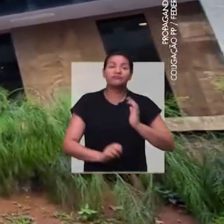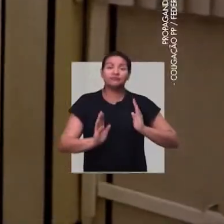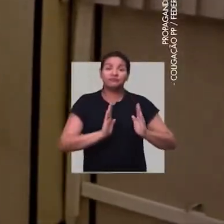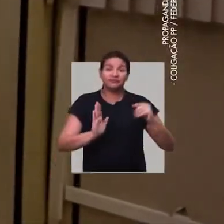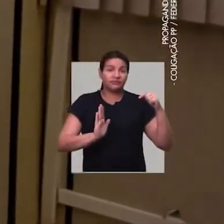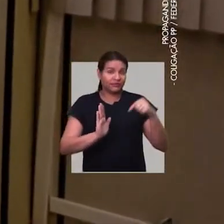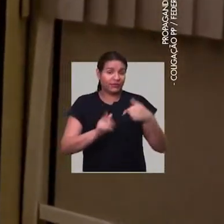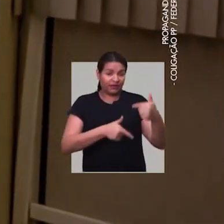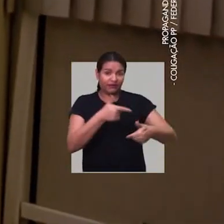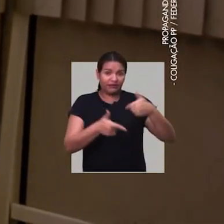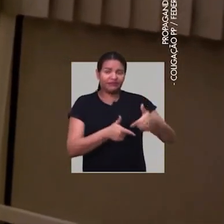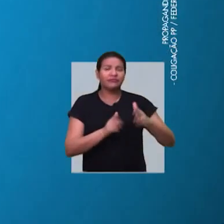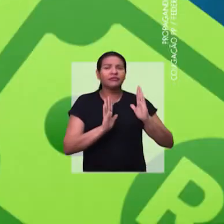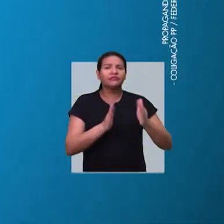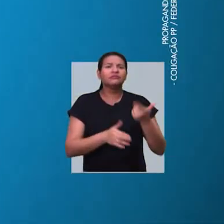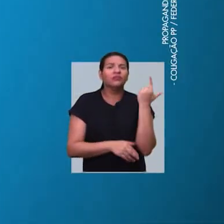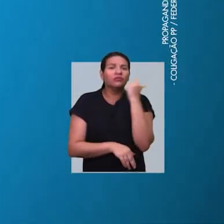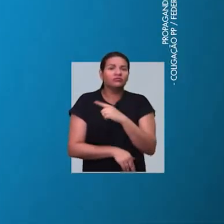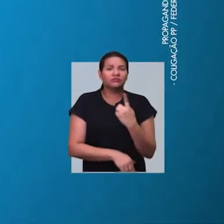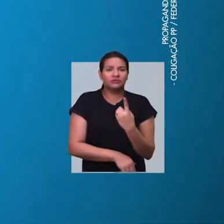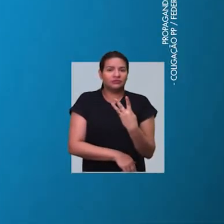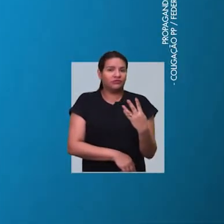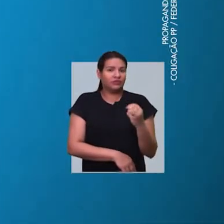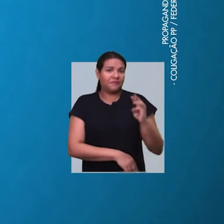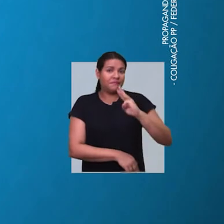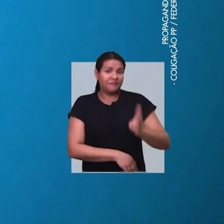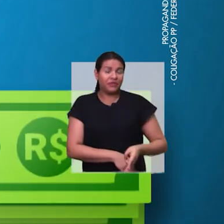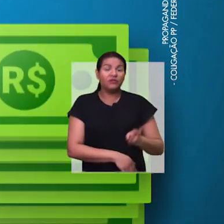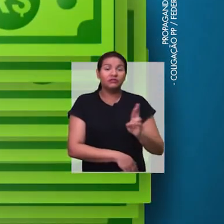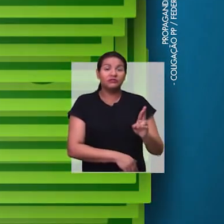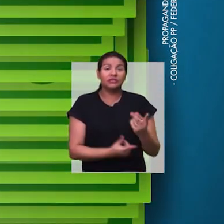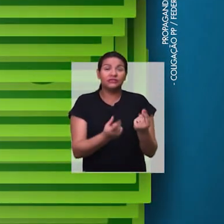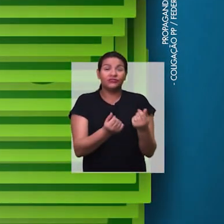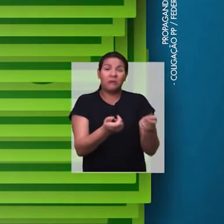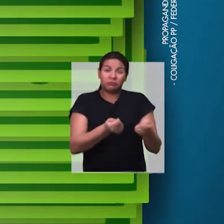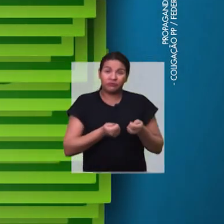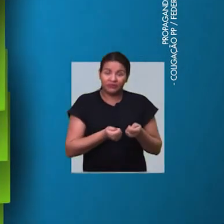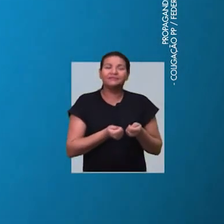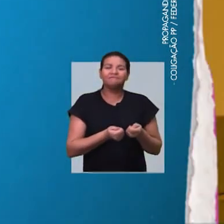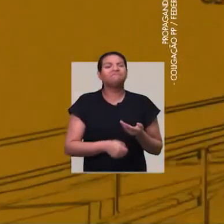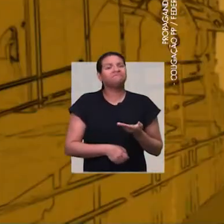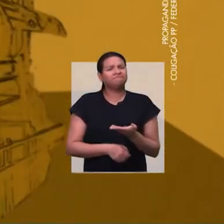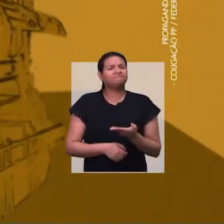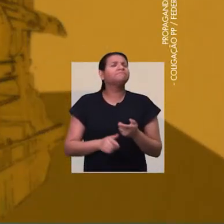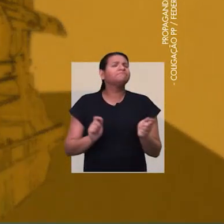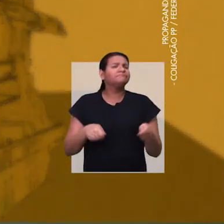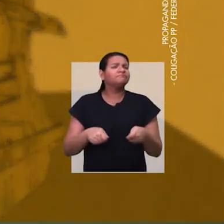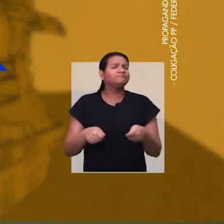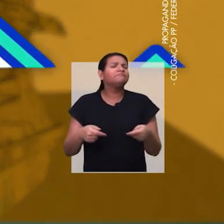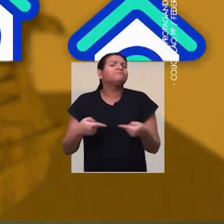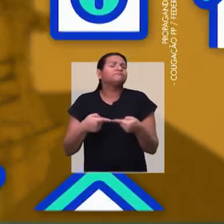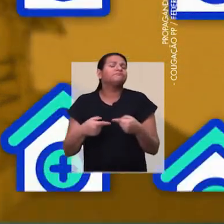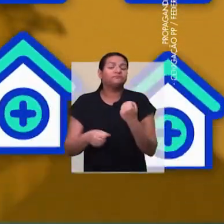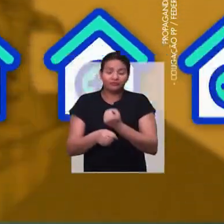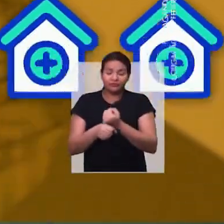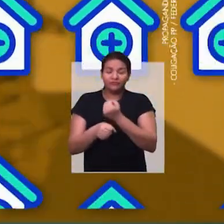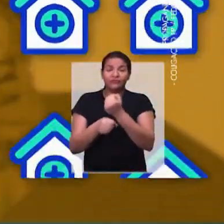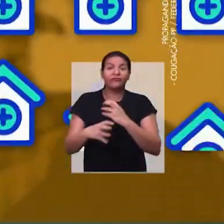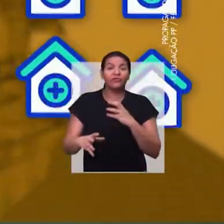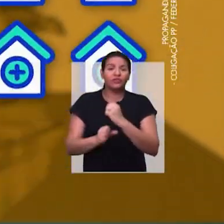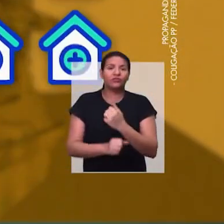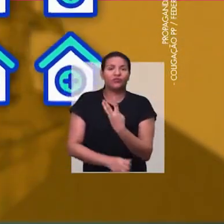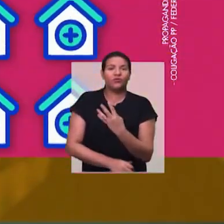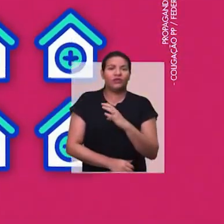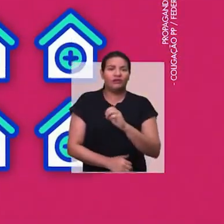Janeiro e durante sua gestão, economizou 140 milhões de reais, valor equivalente à